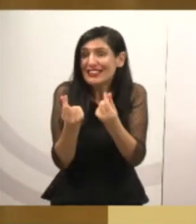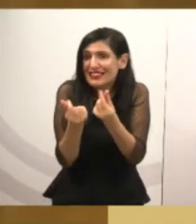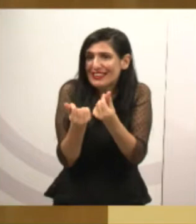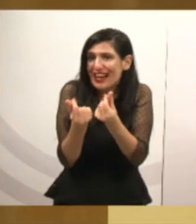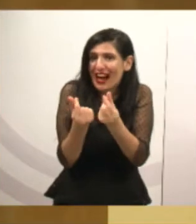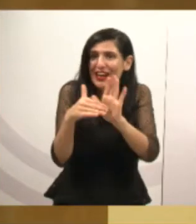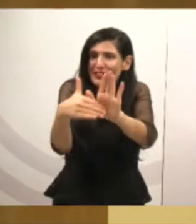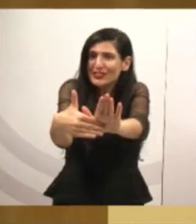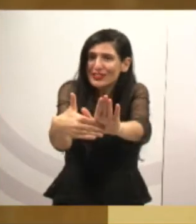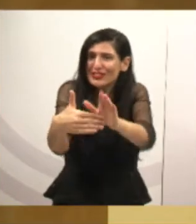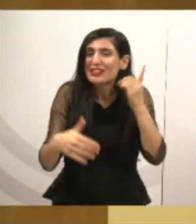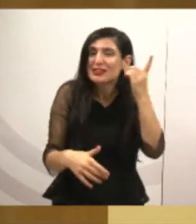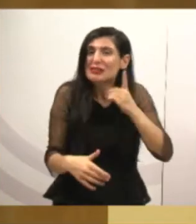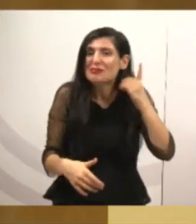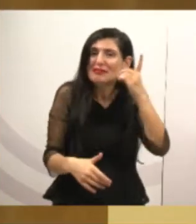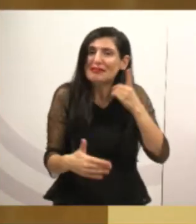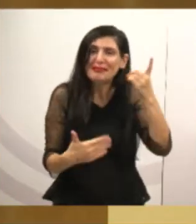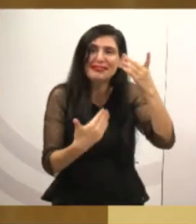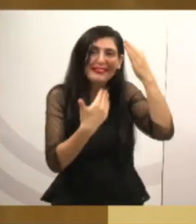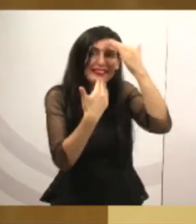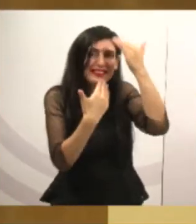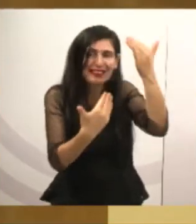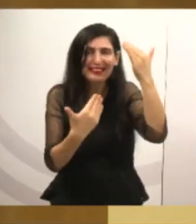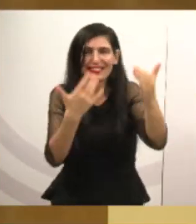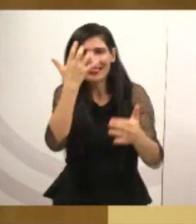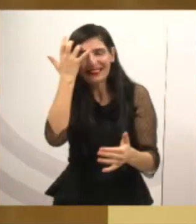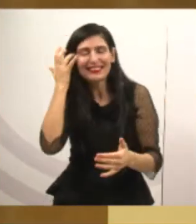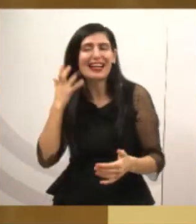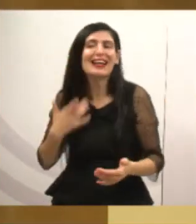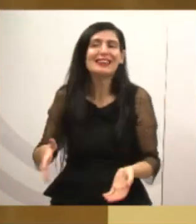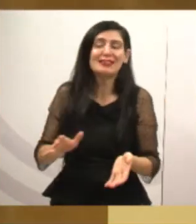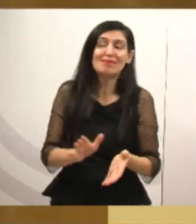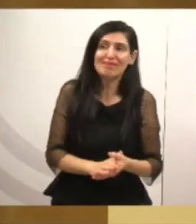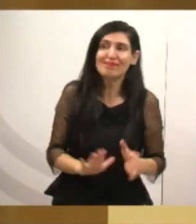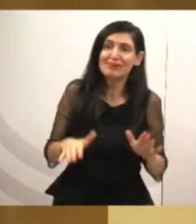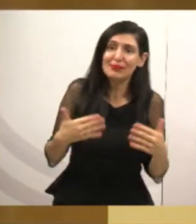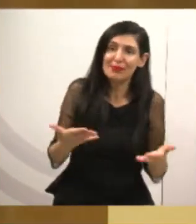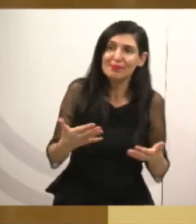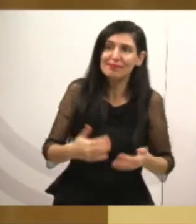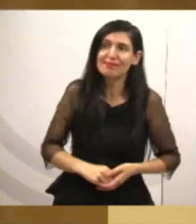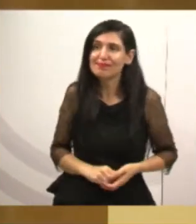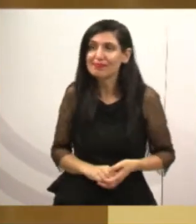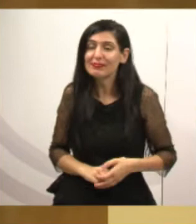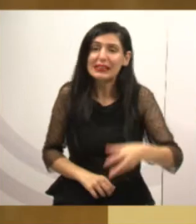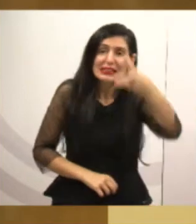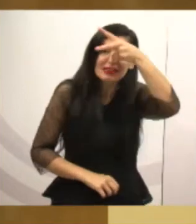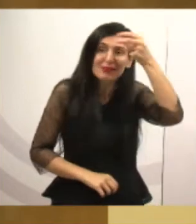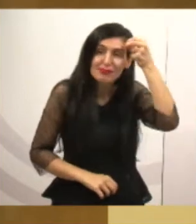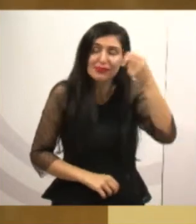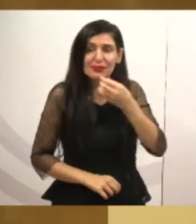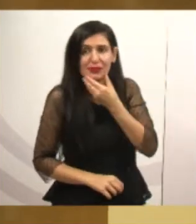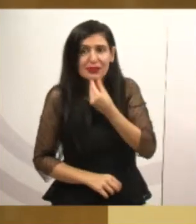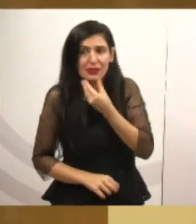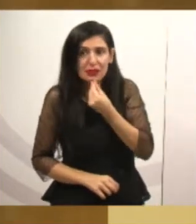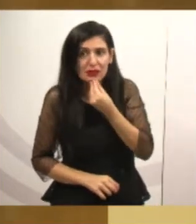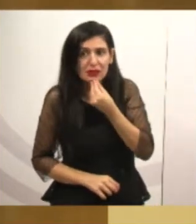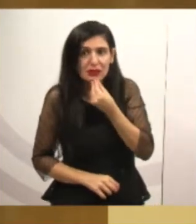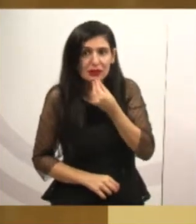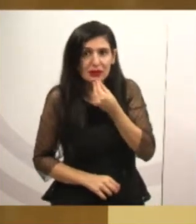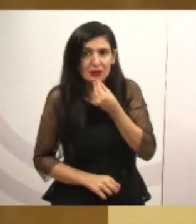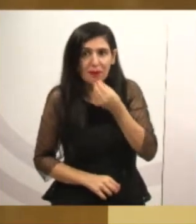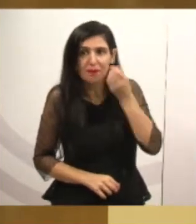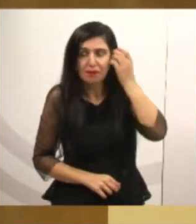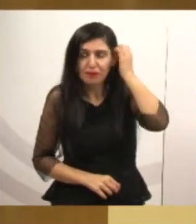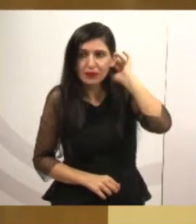para que a gente possa trazer recursos aqui para a nossa cidade. e o prefeito está aplicando aonde